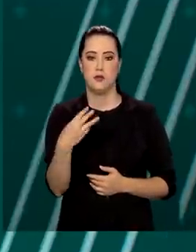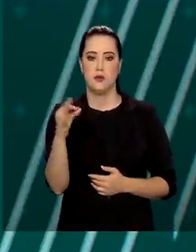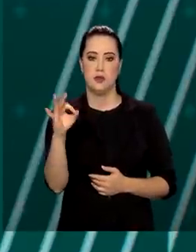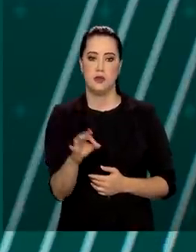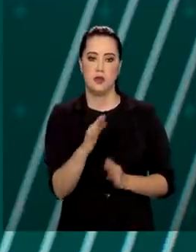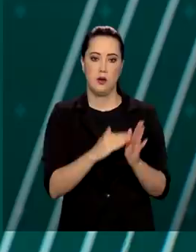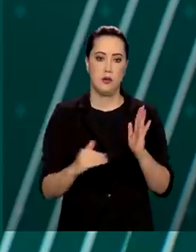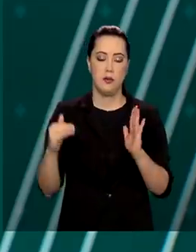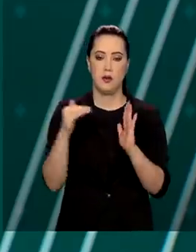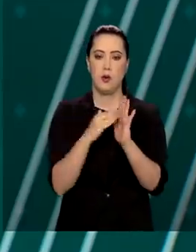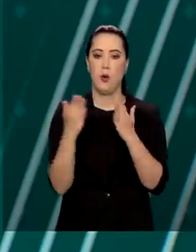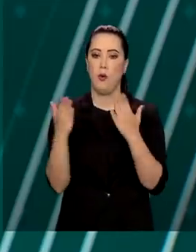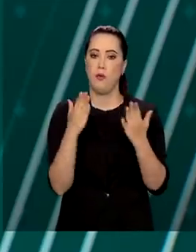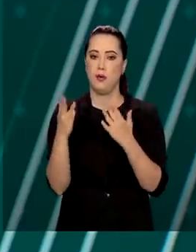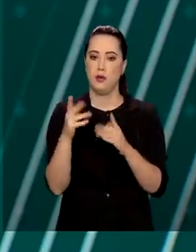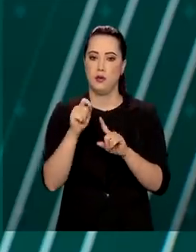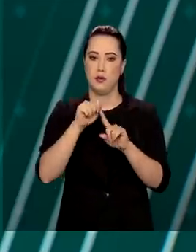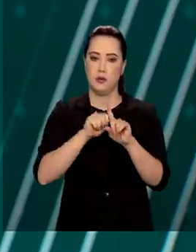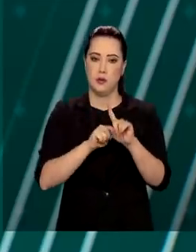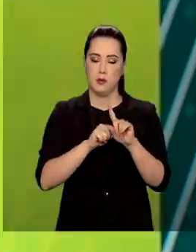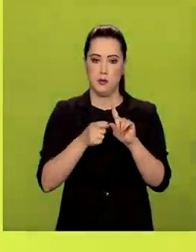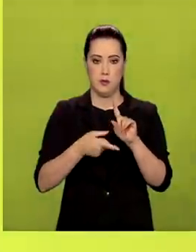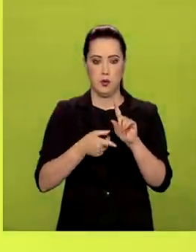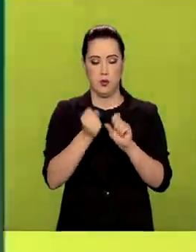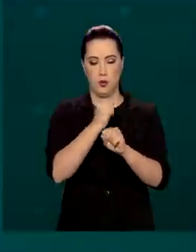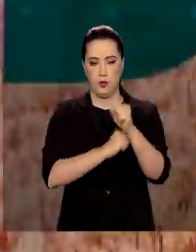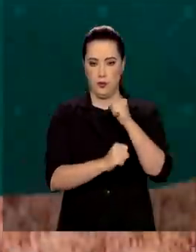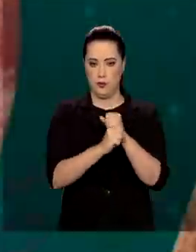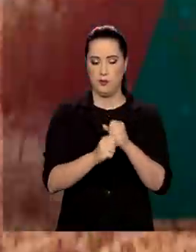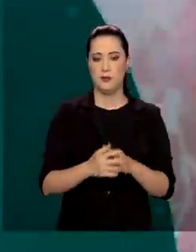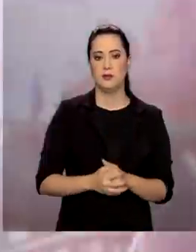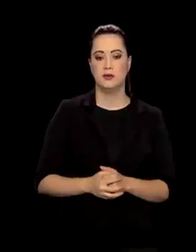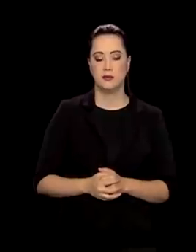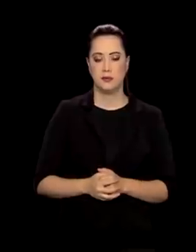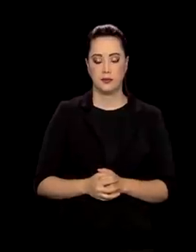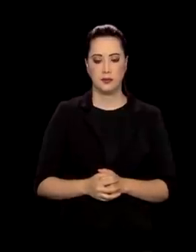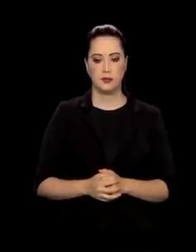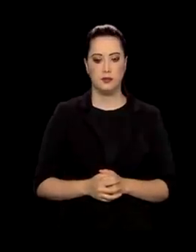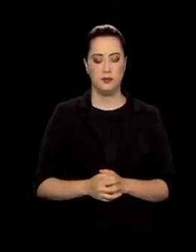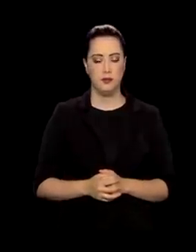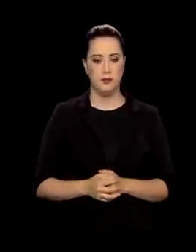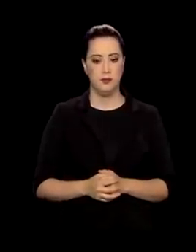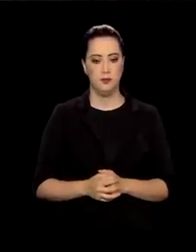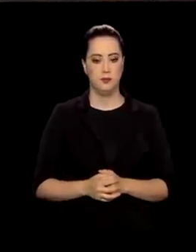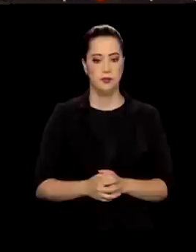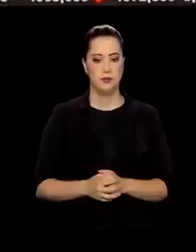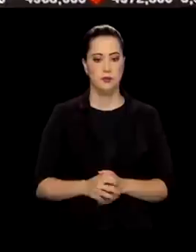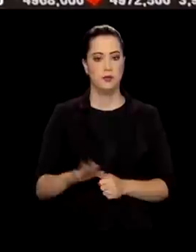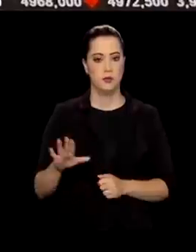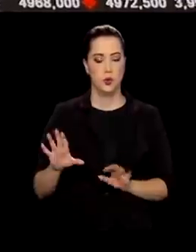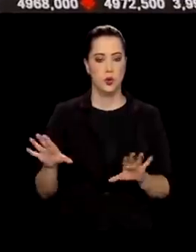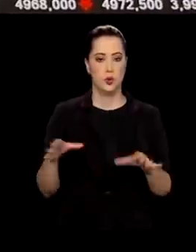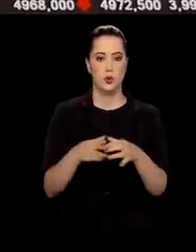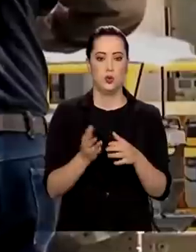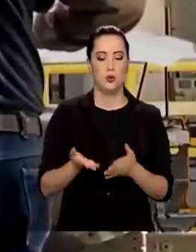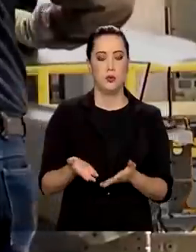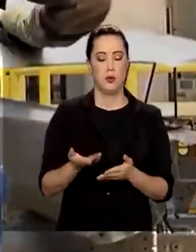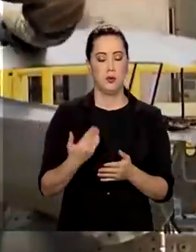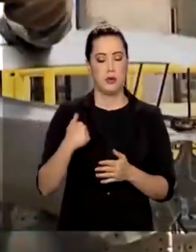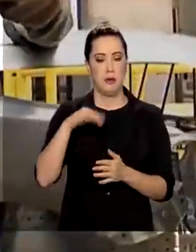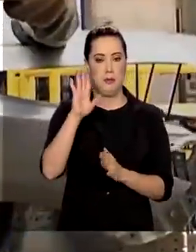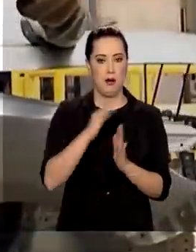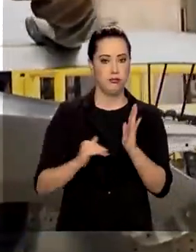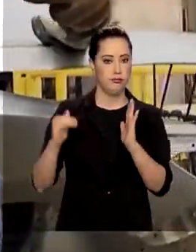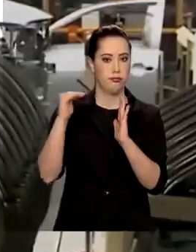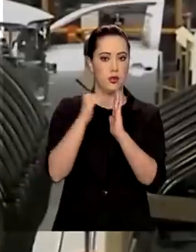% maior do que o registrado no mesmo mês do ano passado. Os setores que mais contribuíram para o aumento da